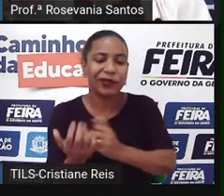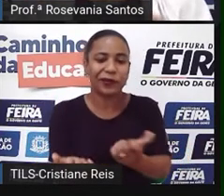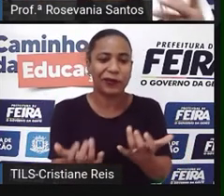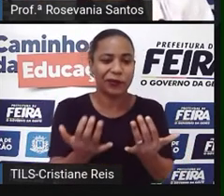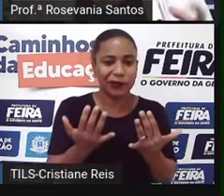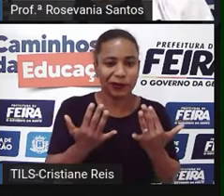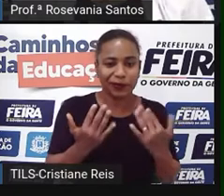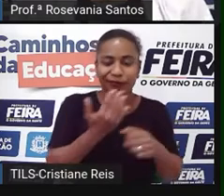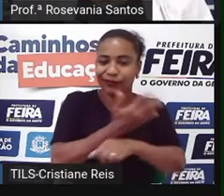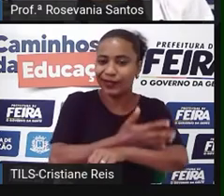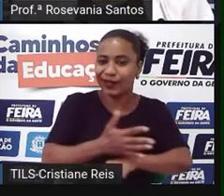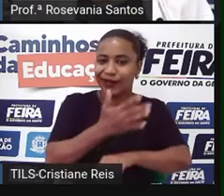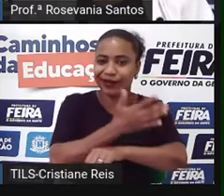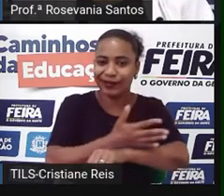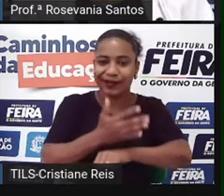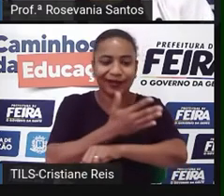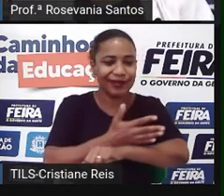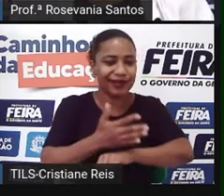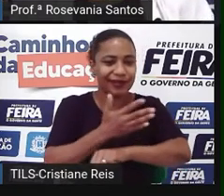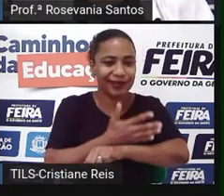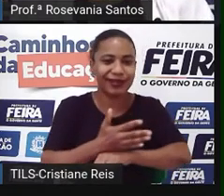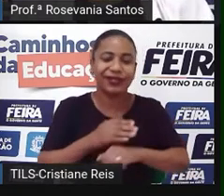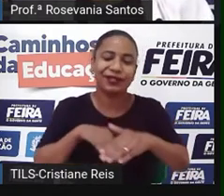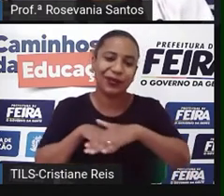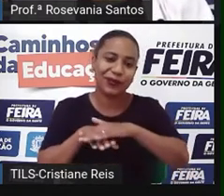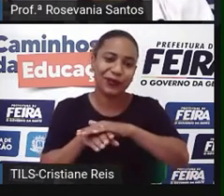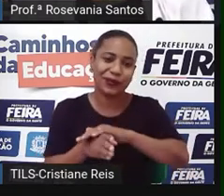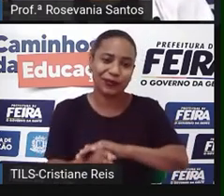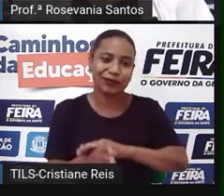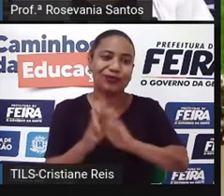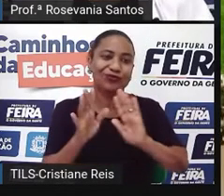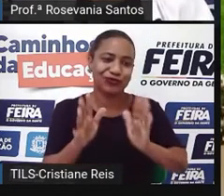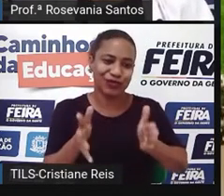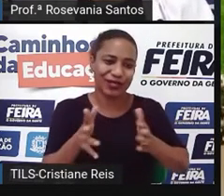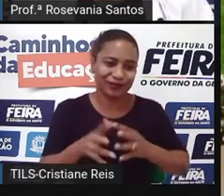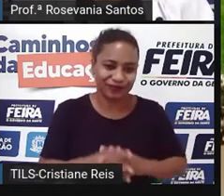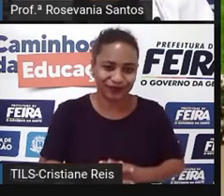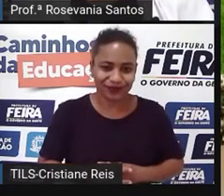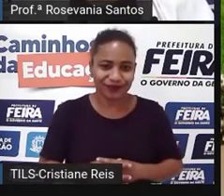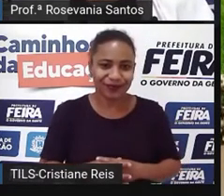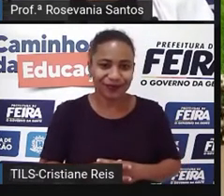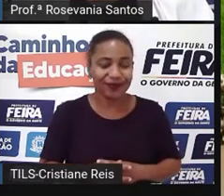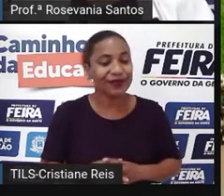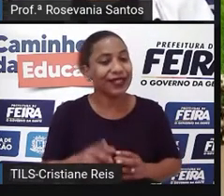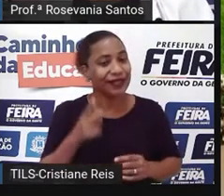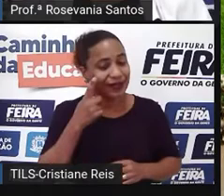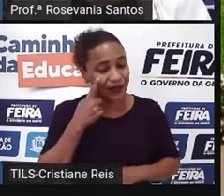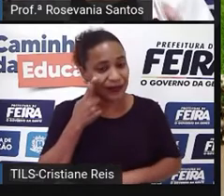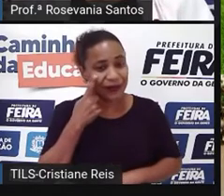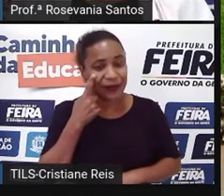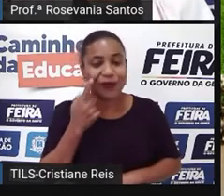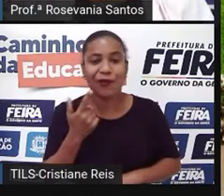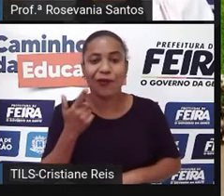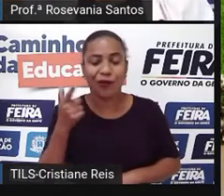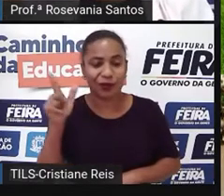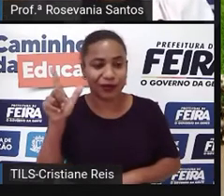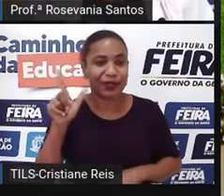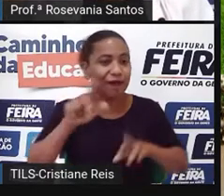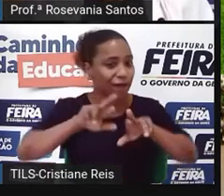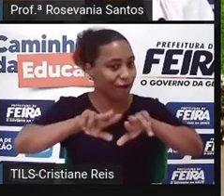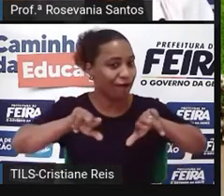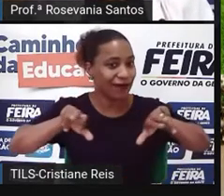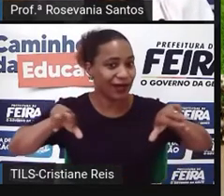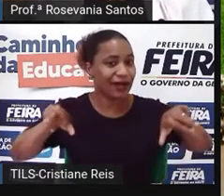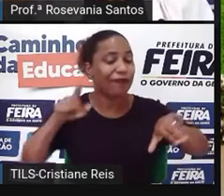a prática de estar sempre fazendo aquilo. Mesmo que não tenha ido para a escola, né? Estudar. Por outro lado, como eu falei, né? Das diversidades.